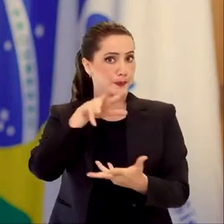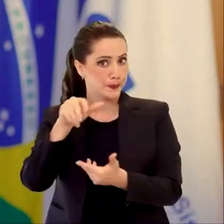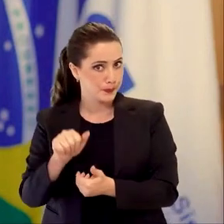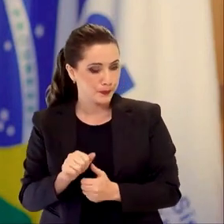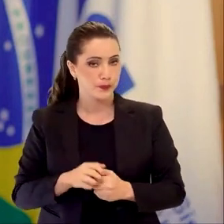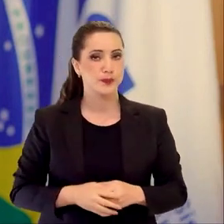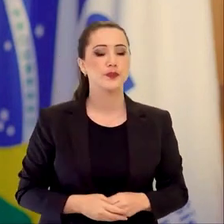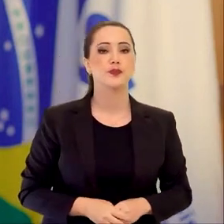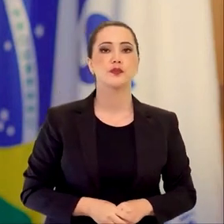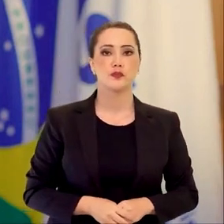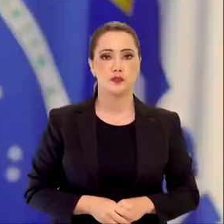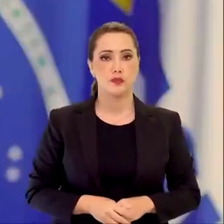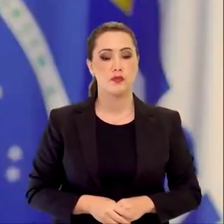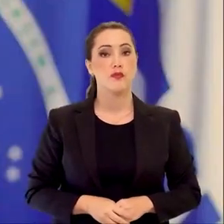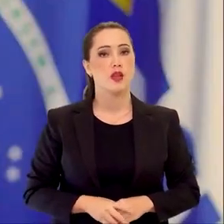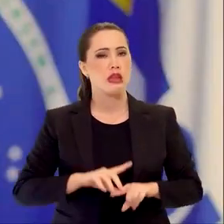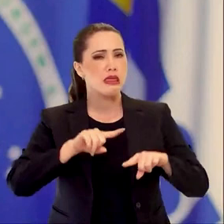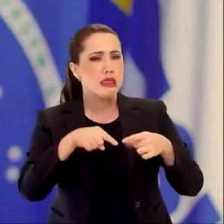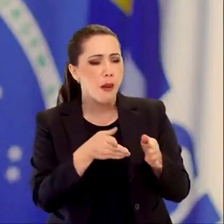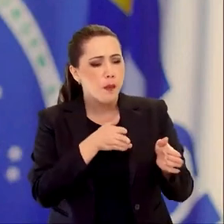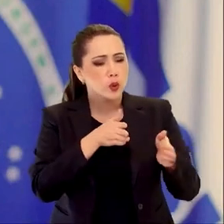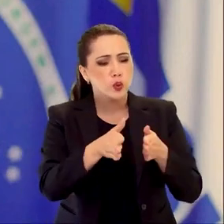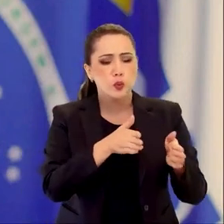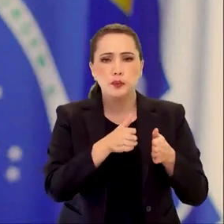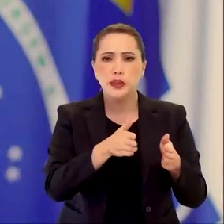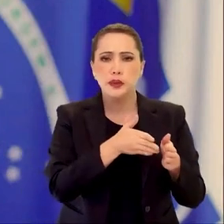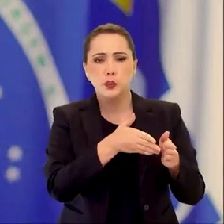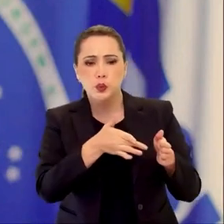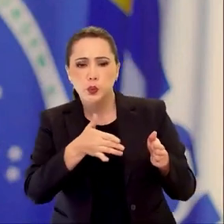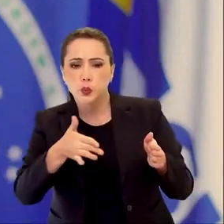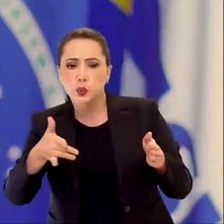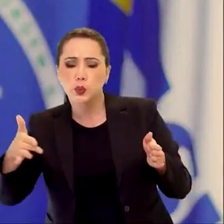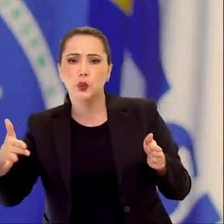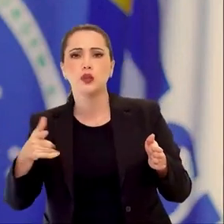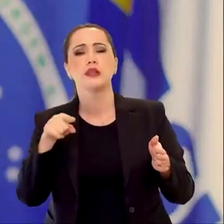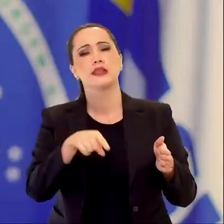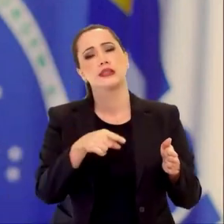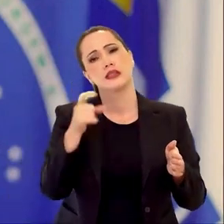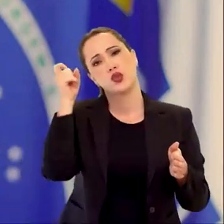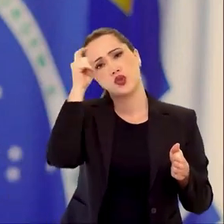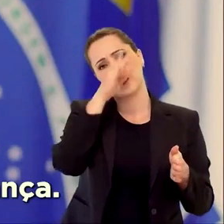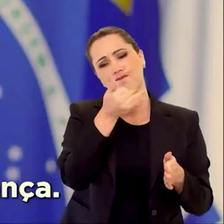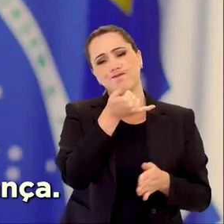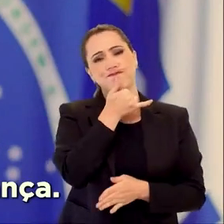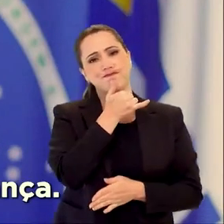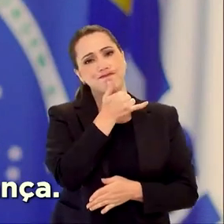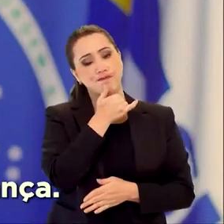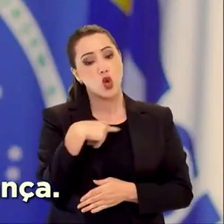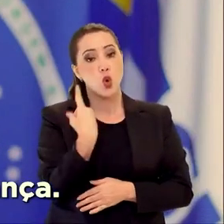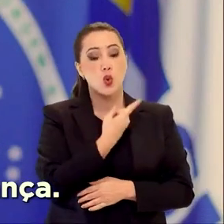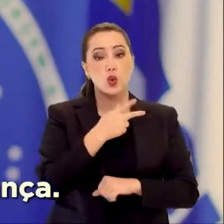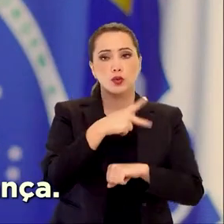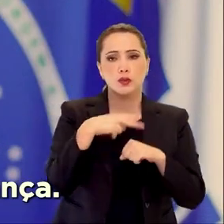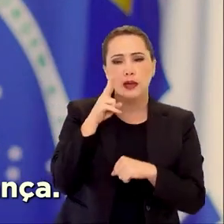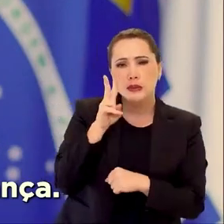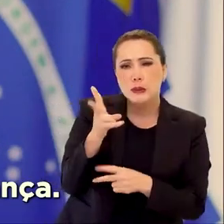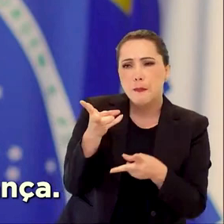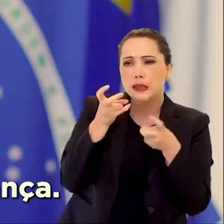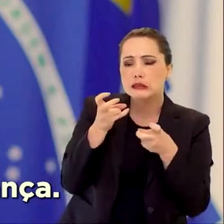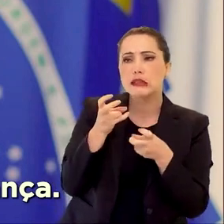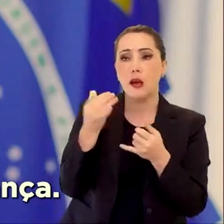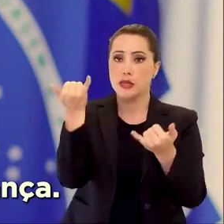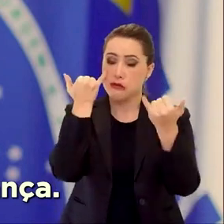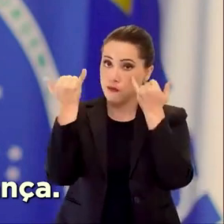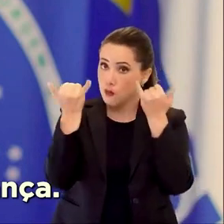importância internacional. Depois de termos passado por um período tão doloroso, nosso país recebe essa